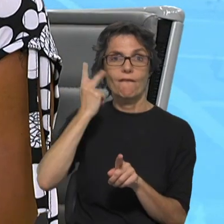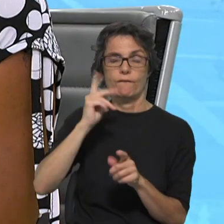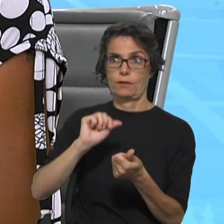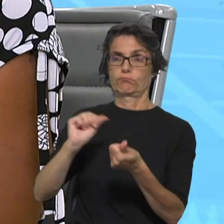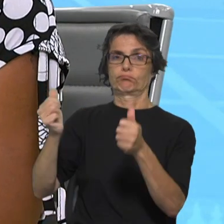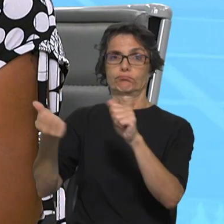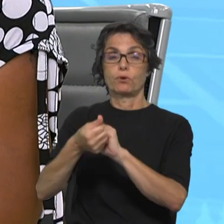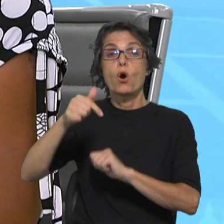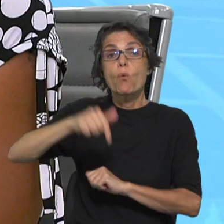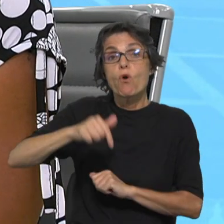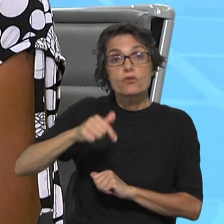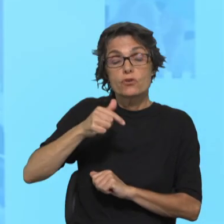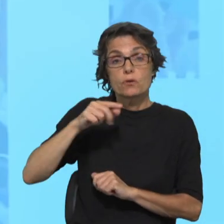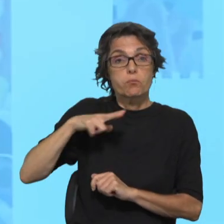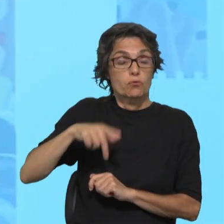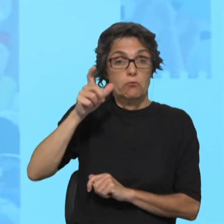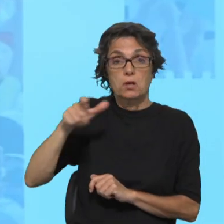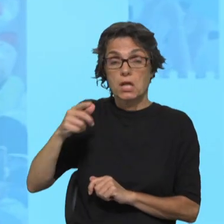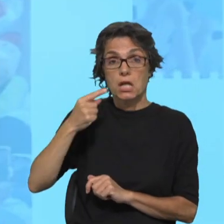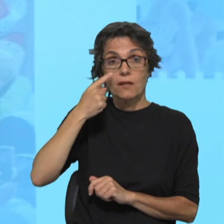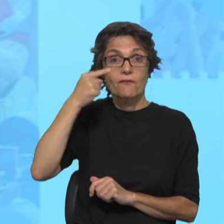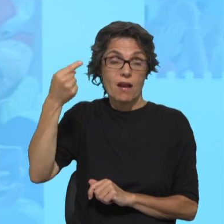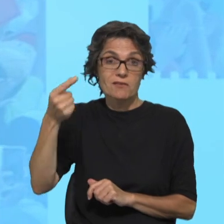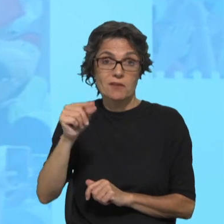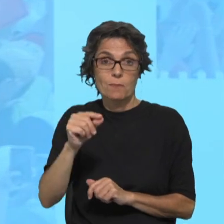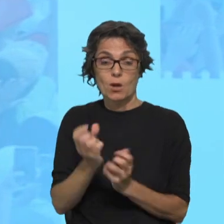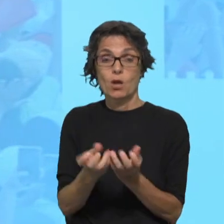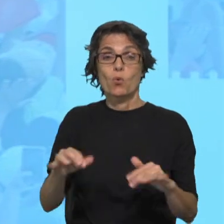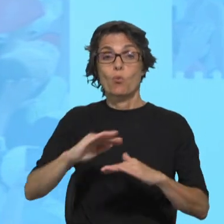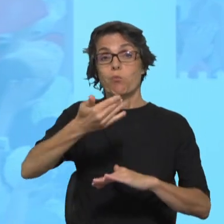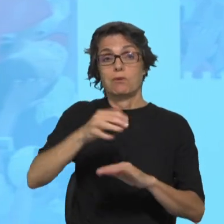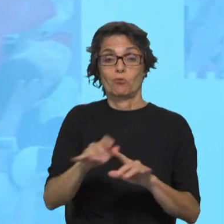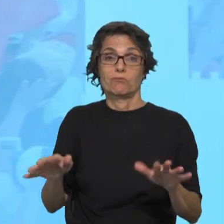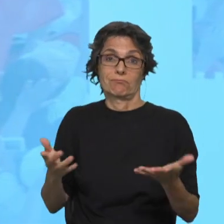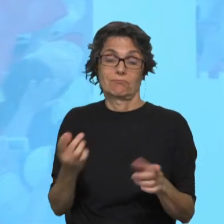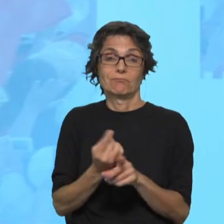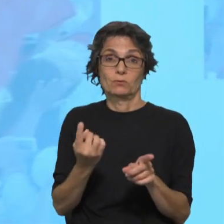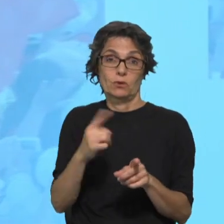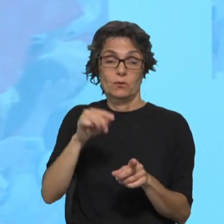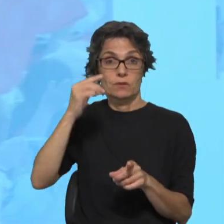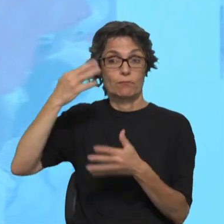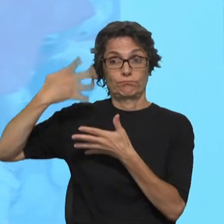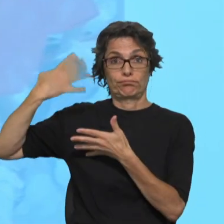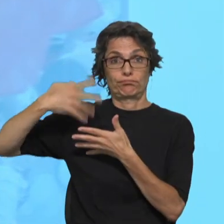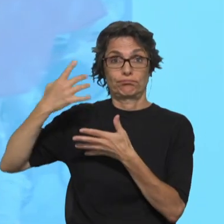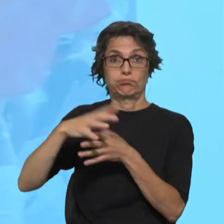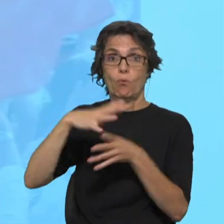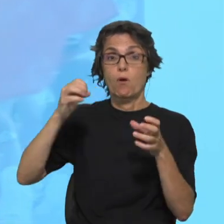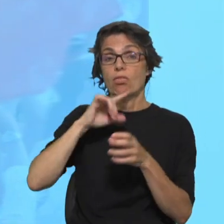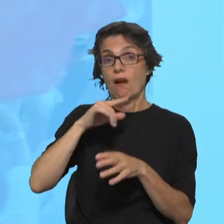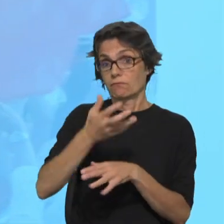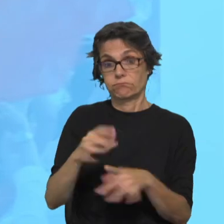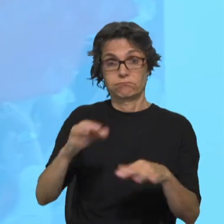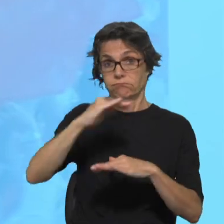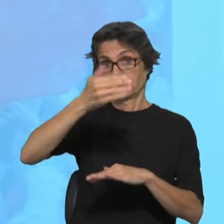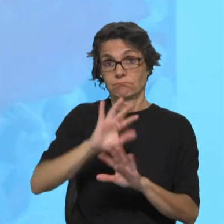viaja-se com o computador, não é? E se calhar já nem com isso, porque se acede aos dados a partir de uma cloud pode-se comprar o computador